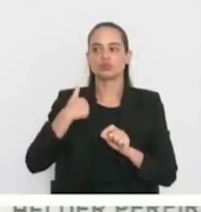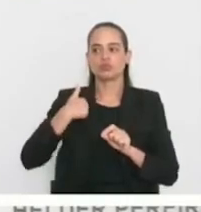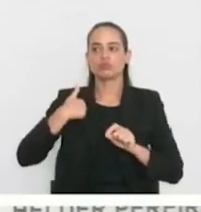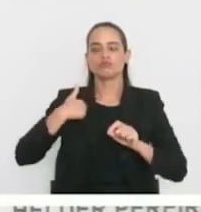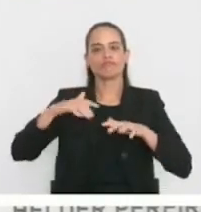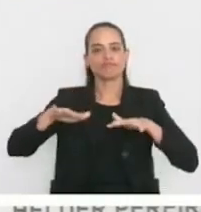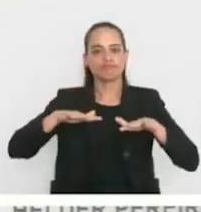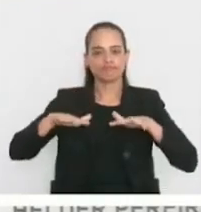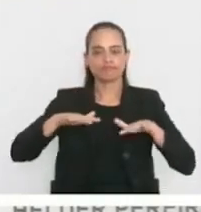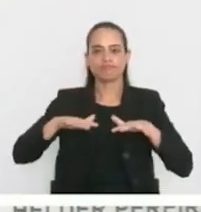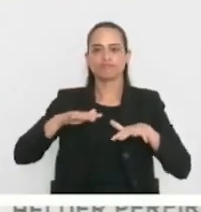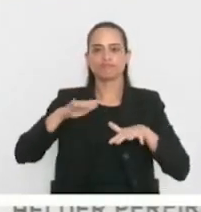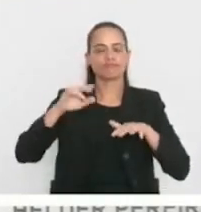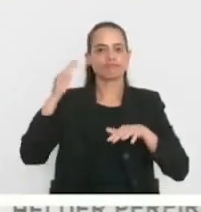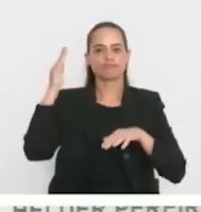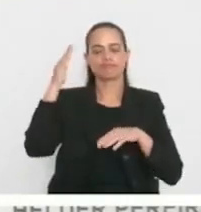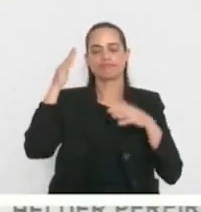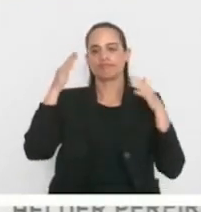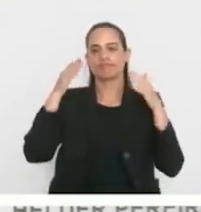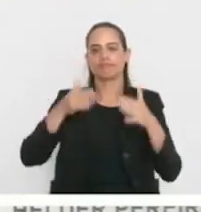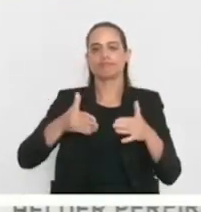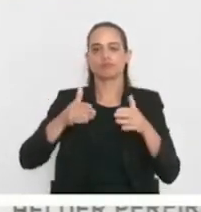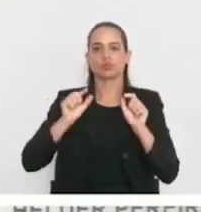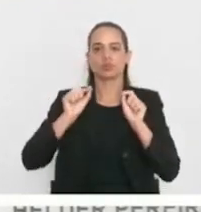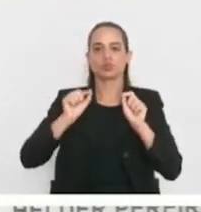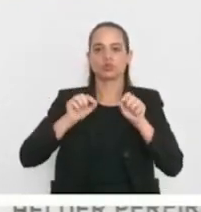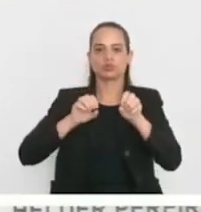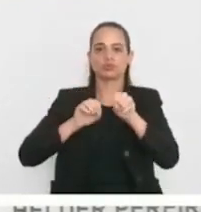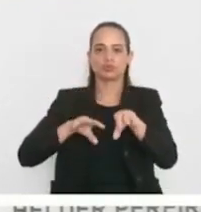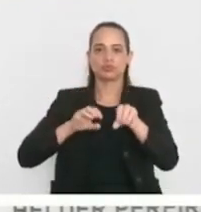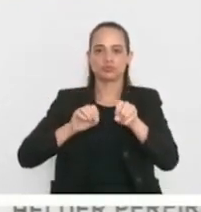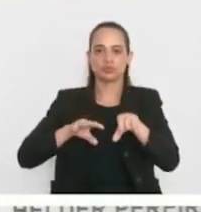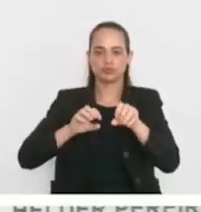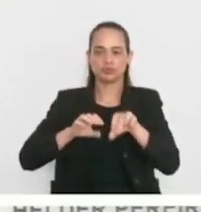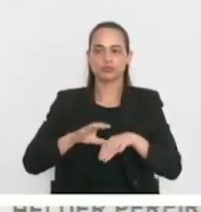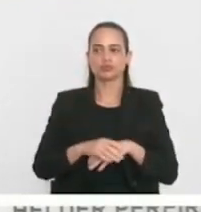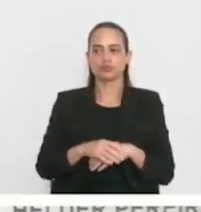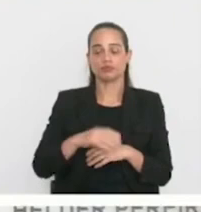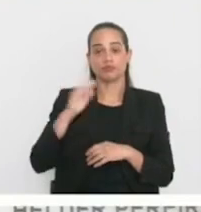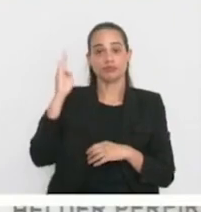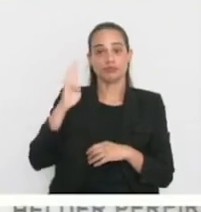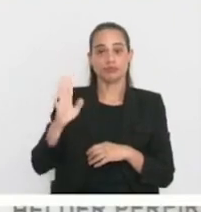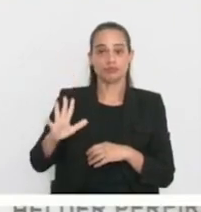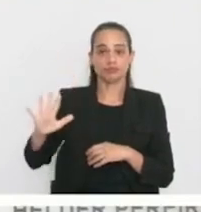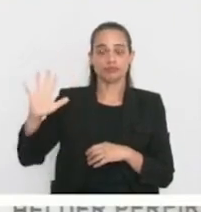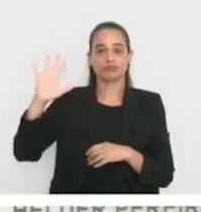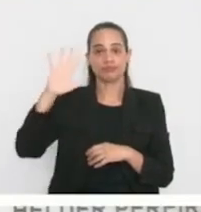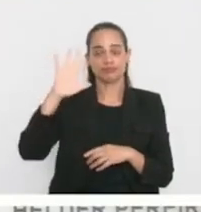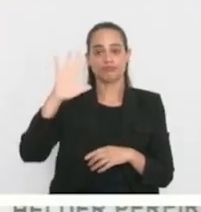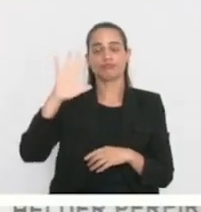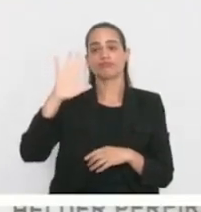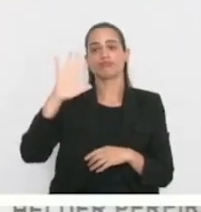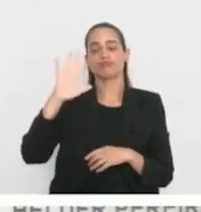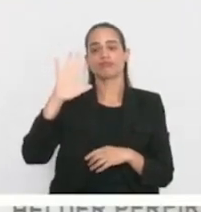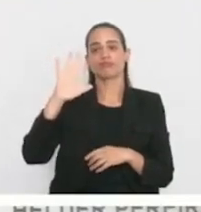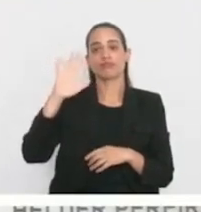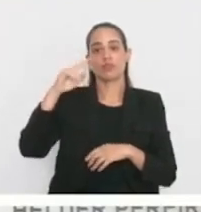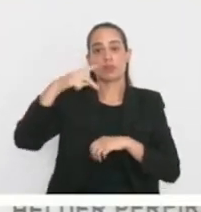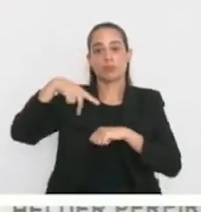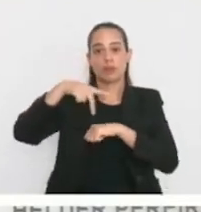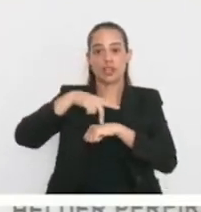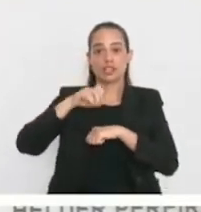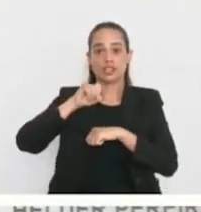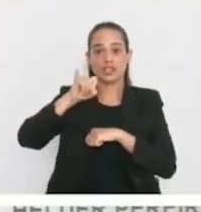minha vida, é educação. Um país, uma nação sem educação não consegue